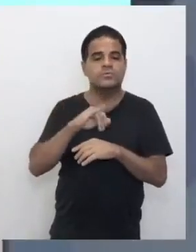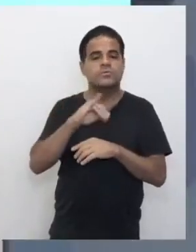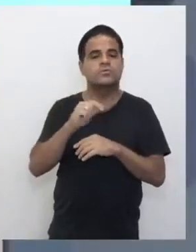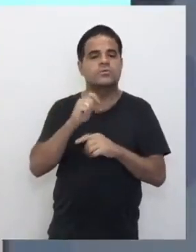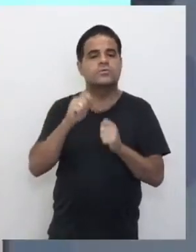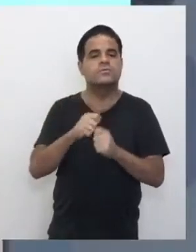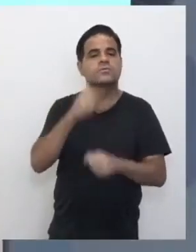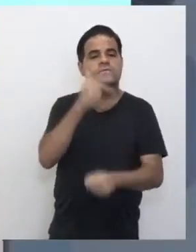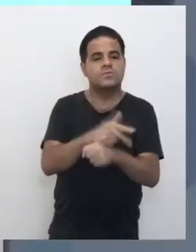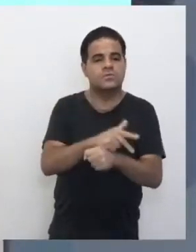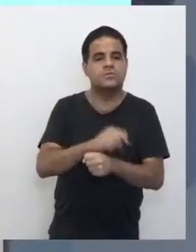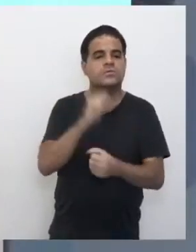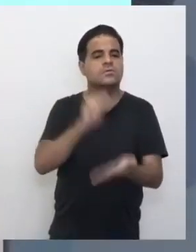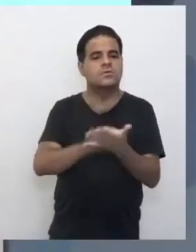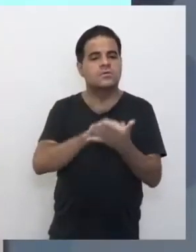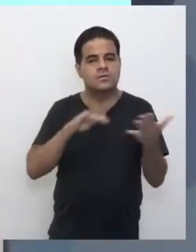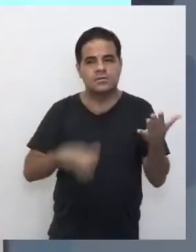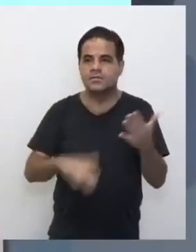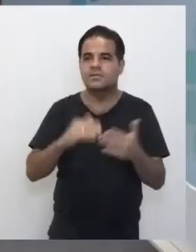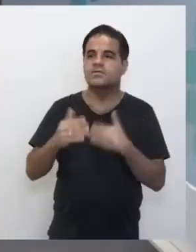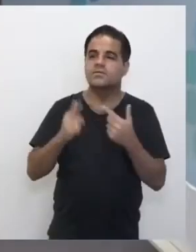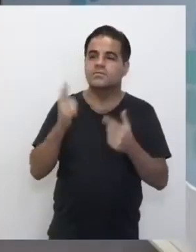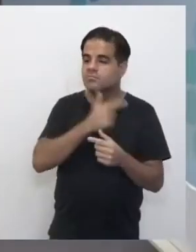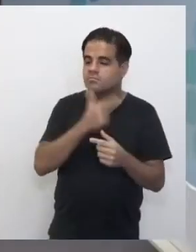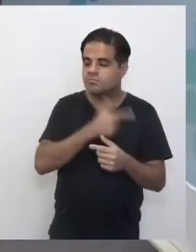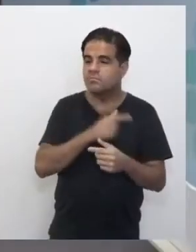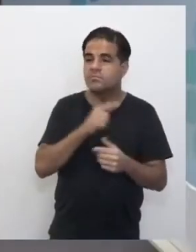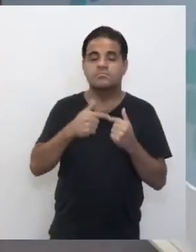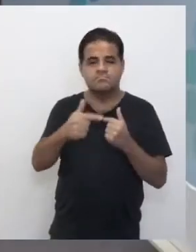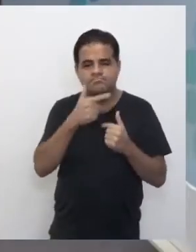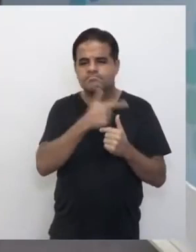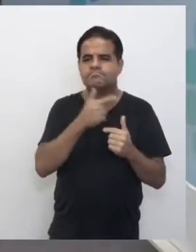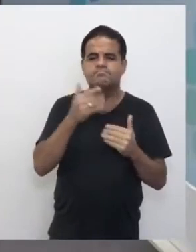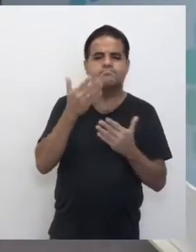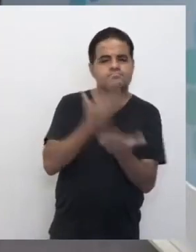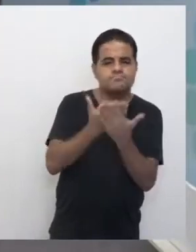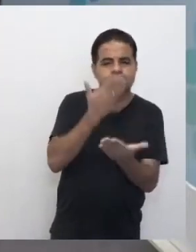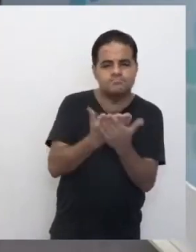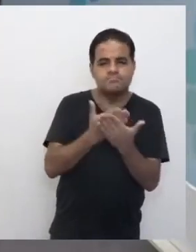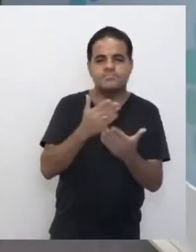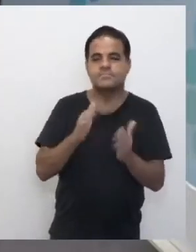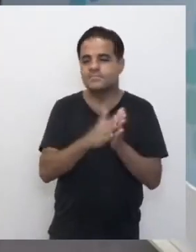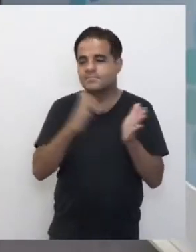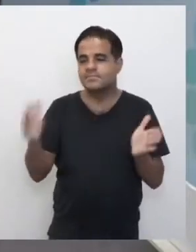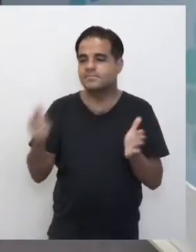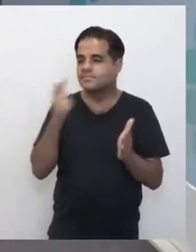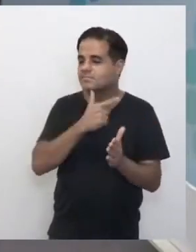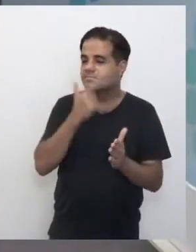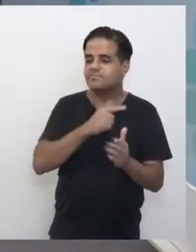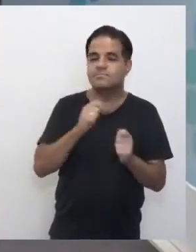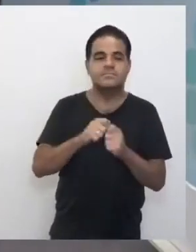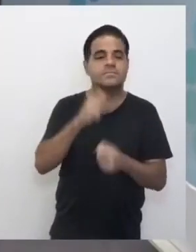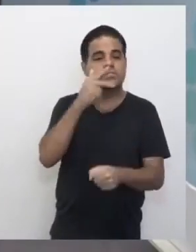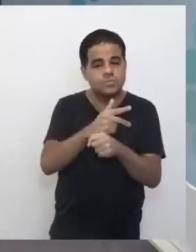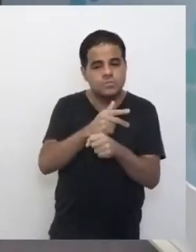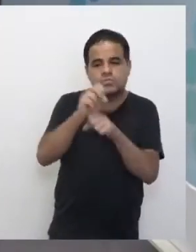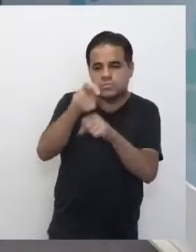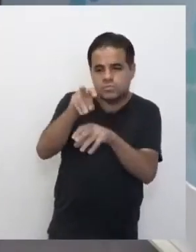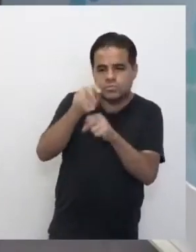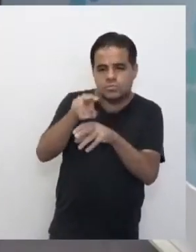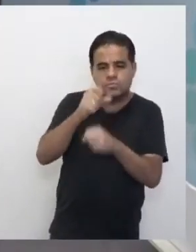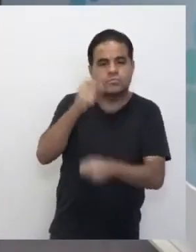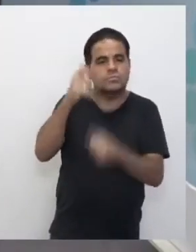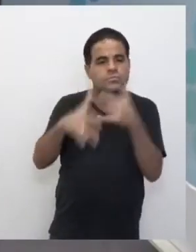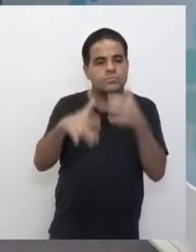fazer um vídeo aí de tarefas, ver se a gente consegue. Sim. Né? Entre as aulas fazer um... Entre as aulas a gente consegue fazer um tutorialzinho e inclui lá naquela